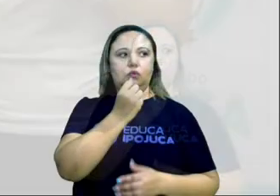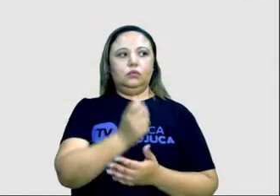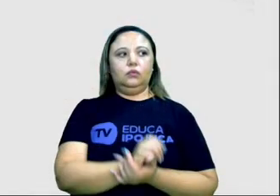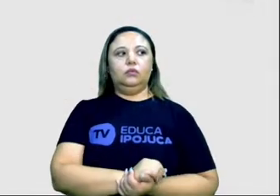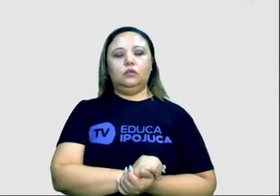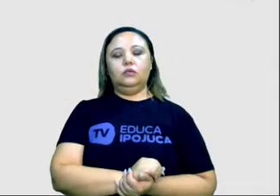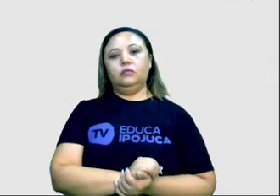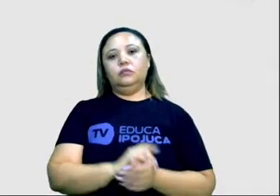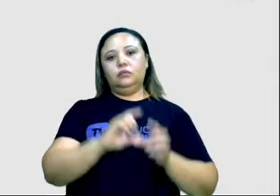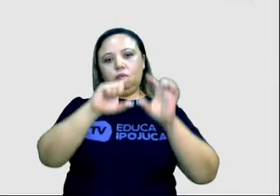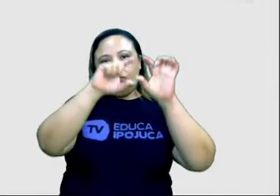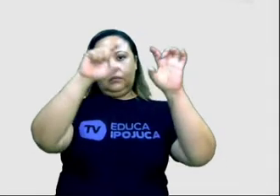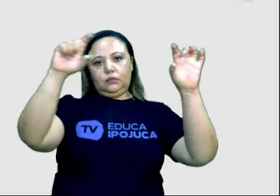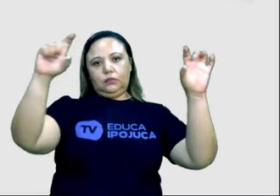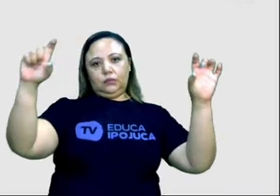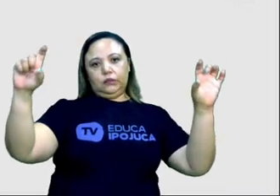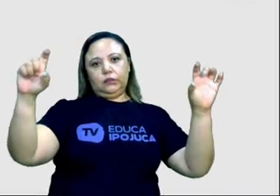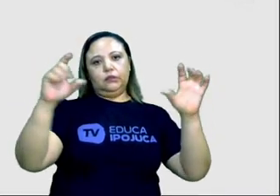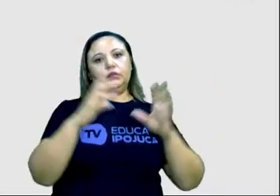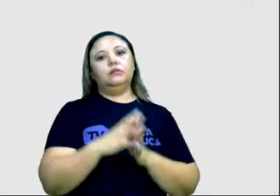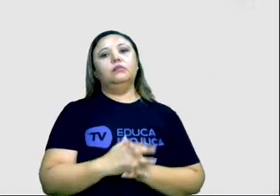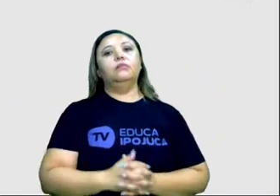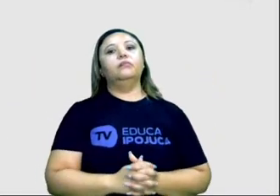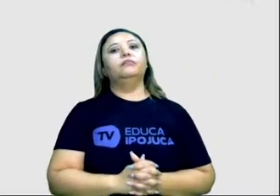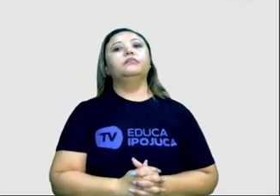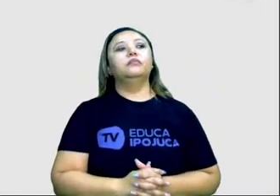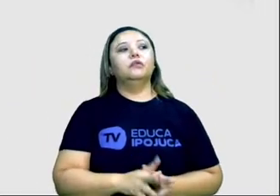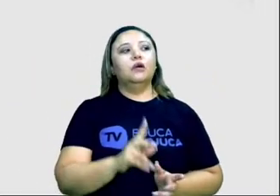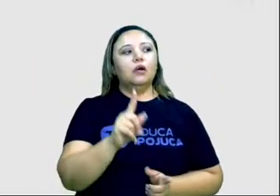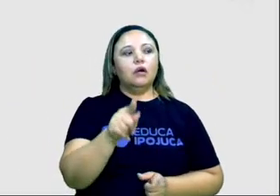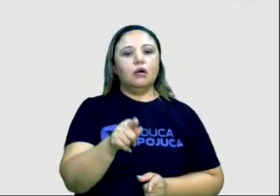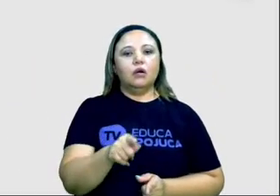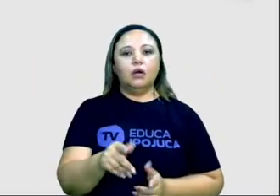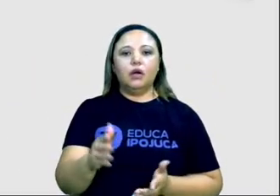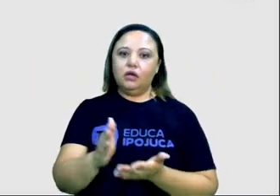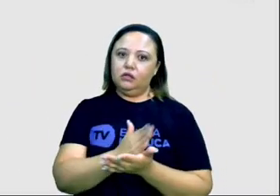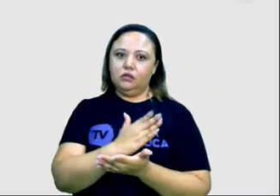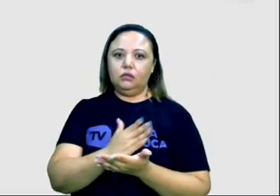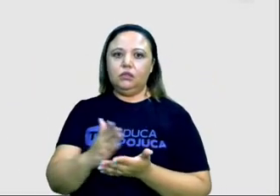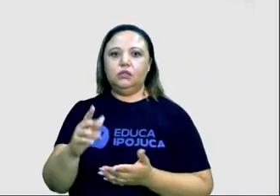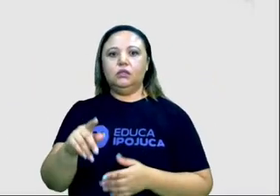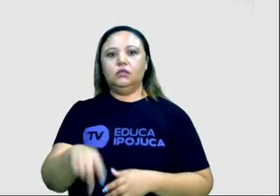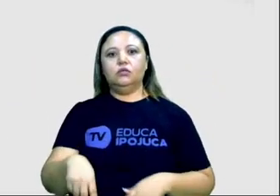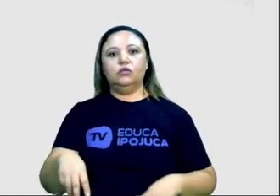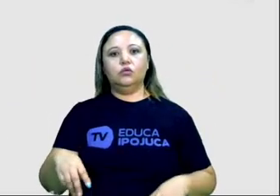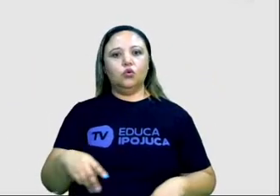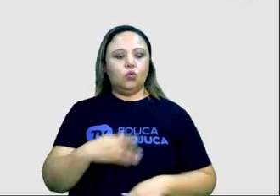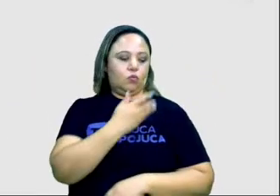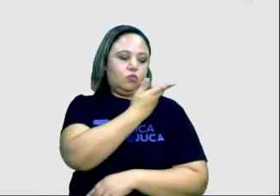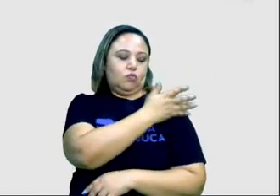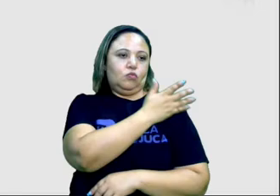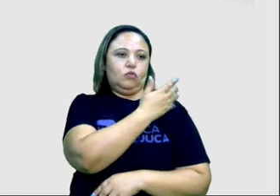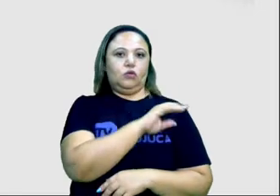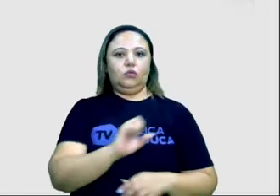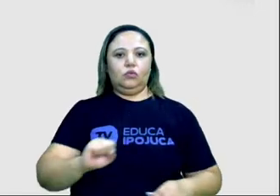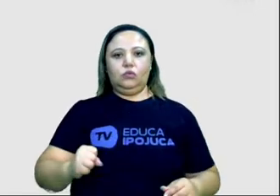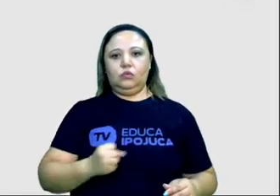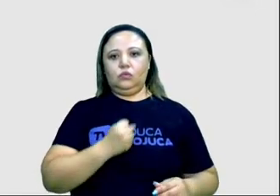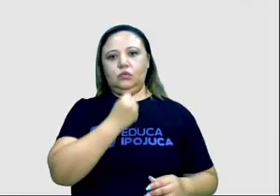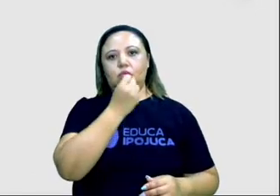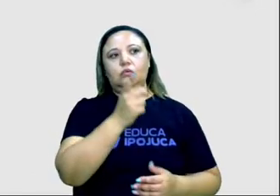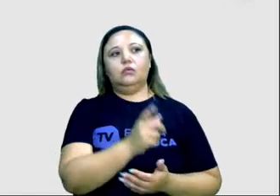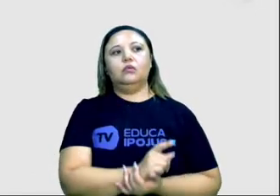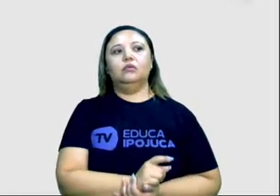Vamos ver essa tirinha aqui, ela é bem interessante e reflexiva. Às vezes, os preconceitos e o ódio